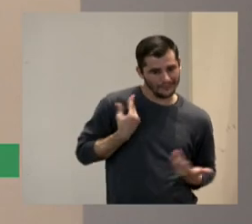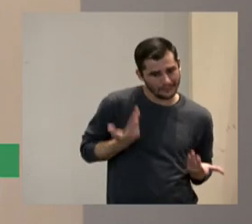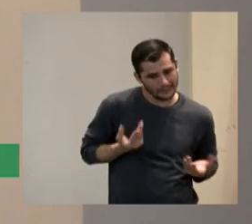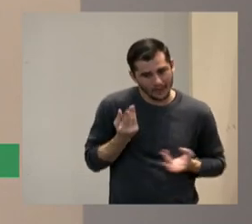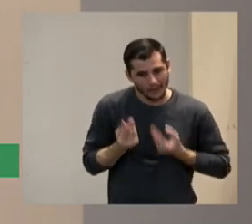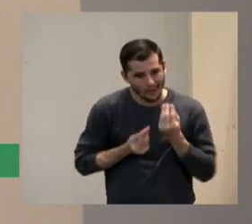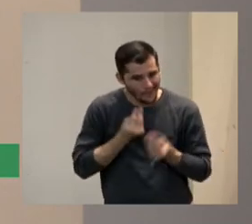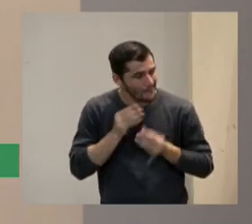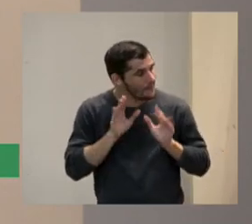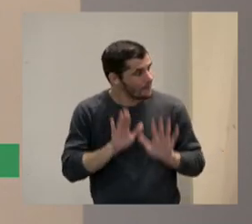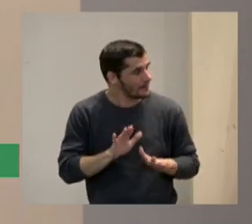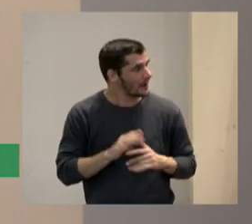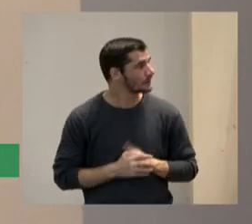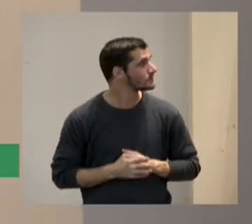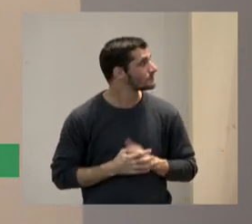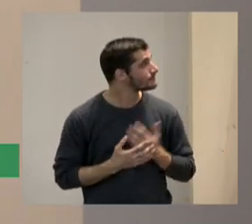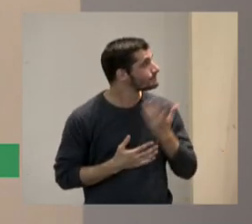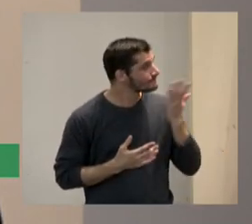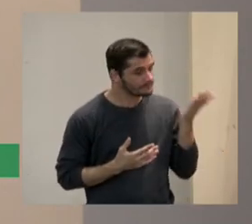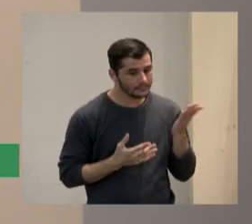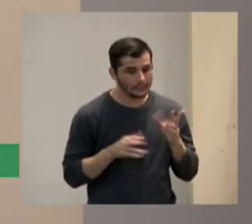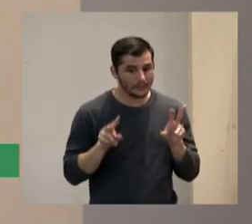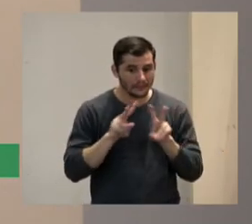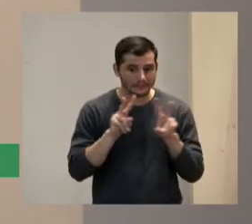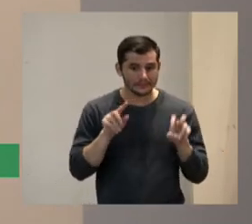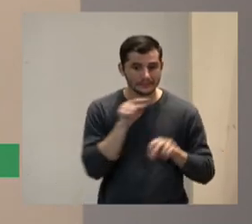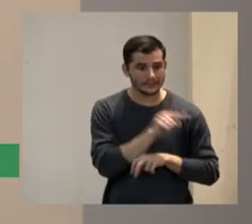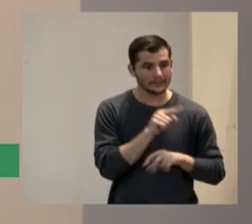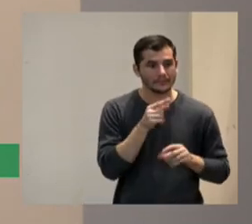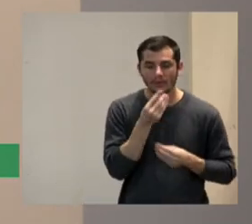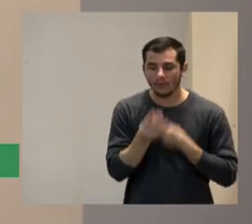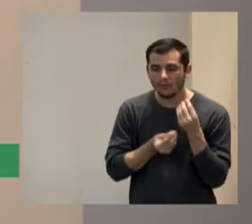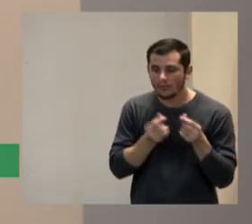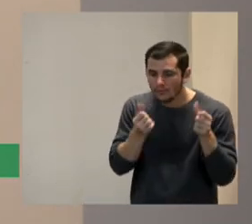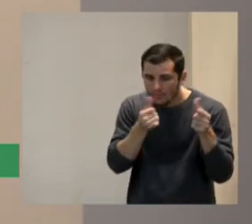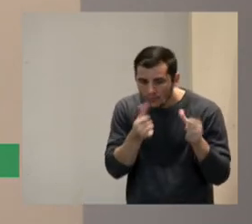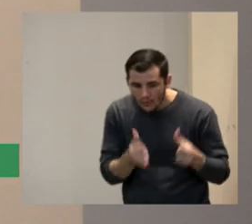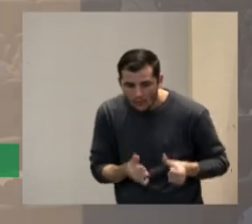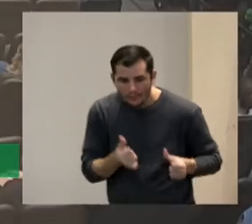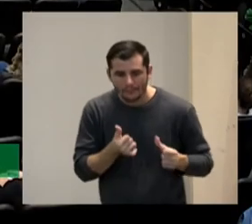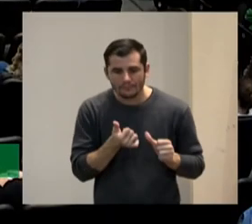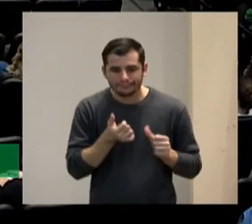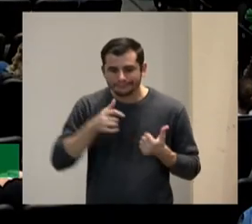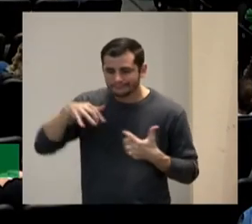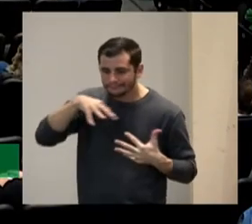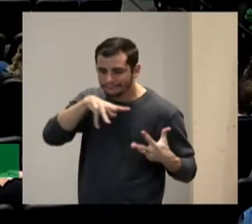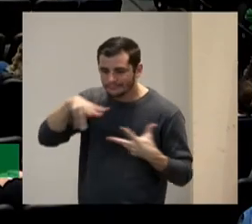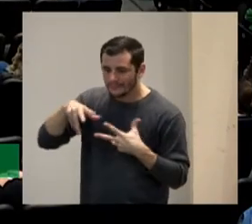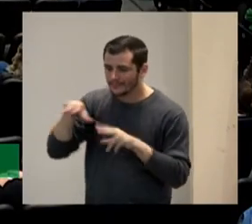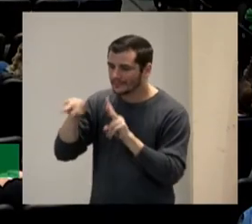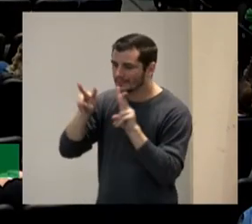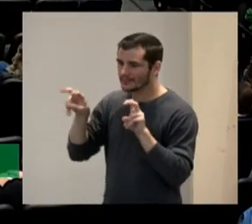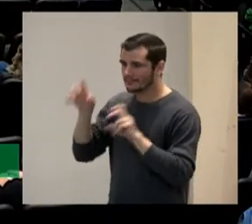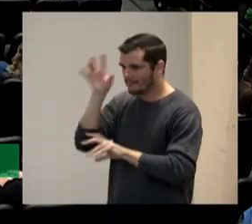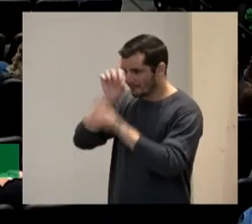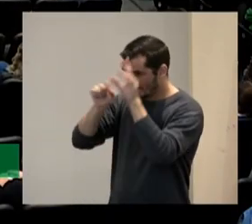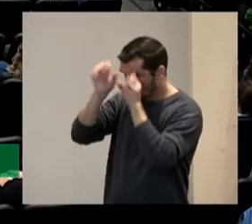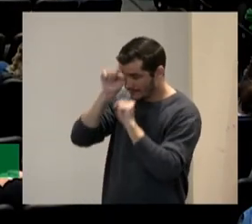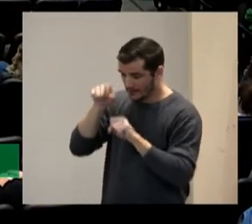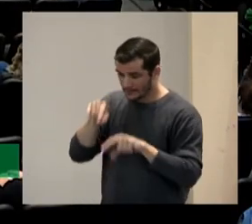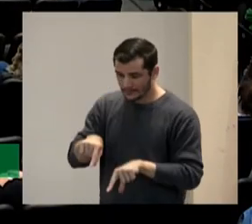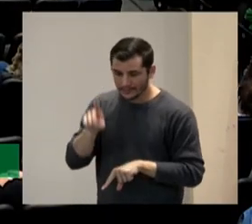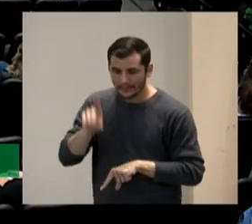precisamente quando falo de desenho universal para aprendizagem isto me traiu uma das ideias